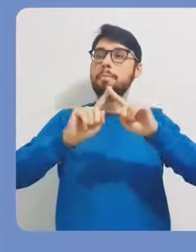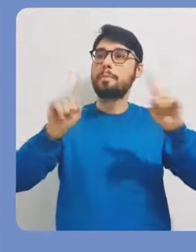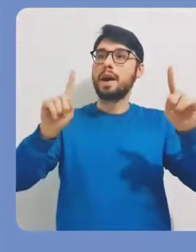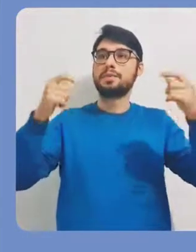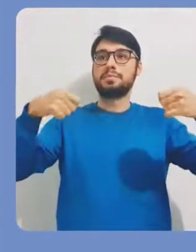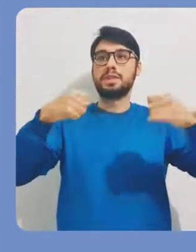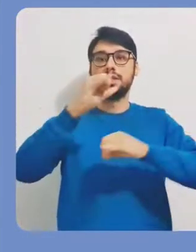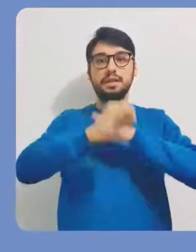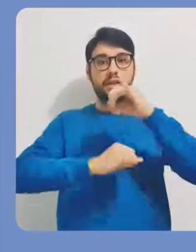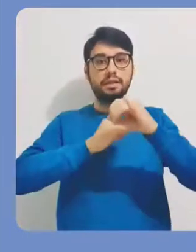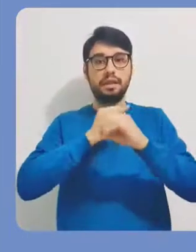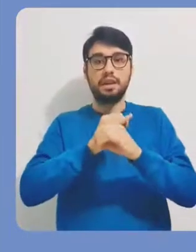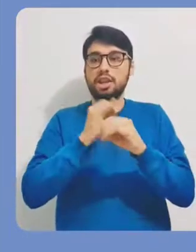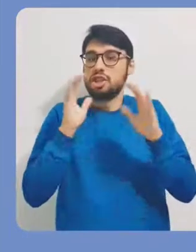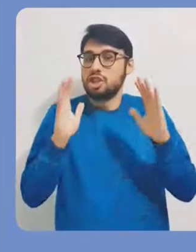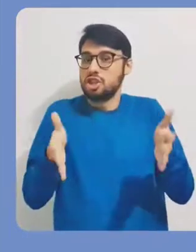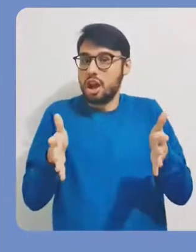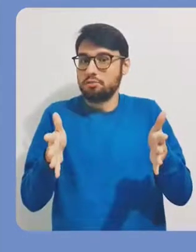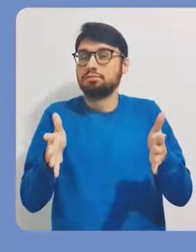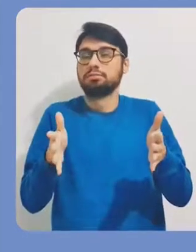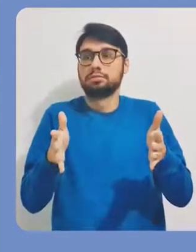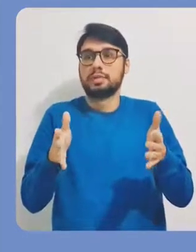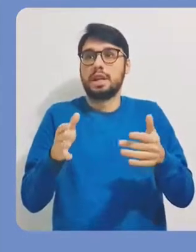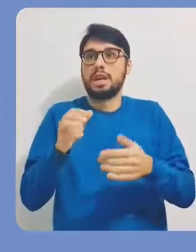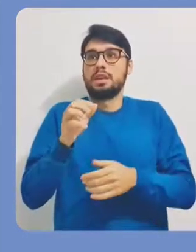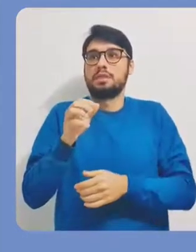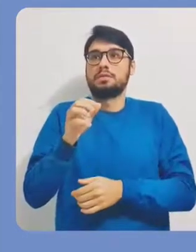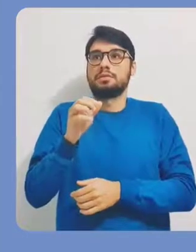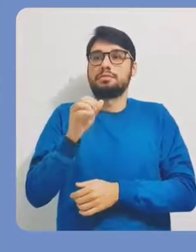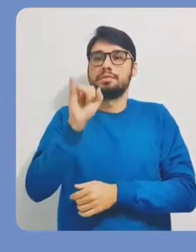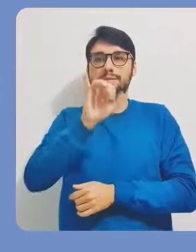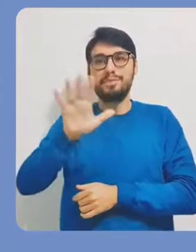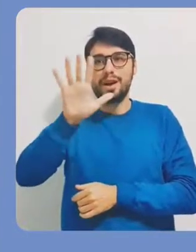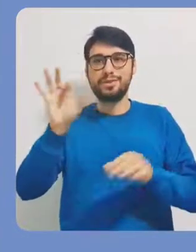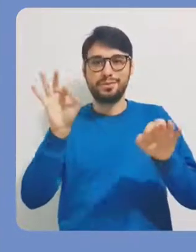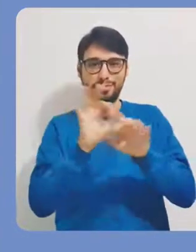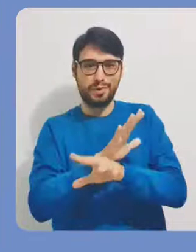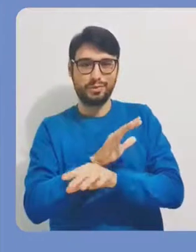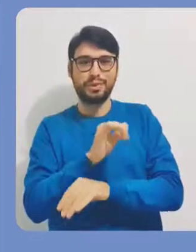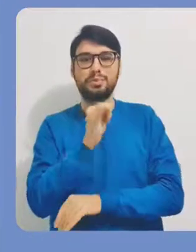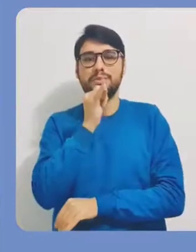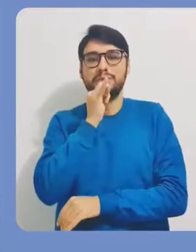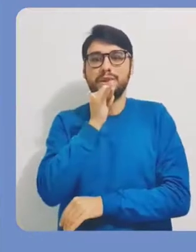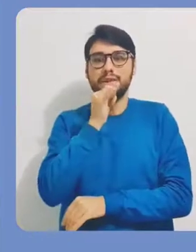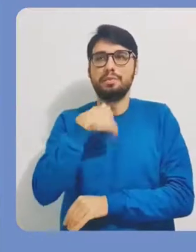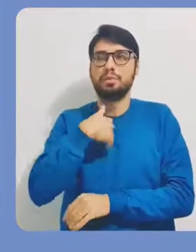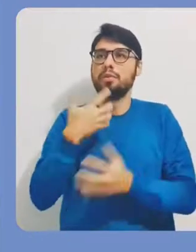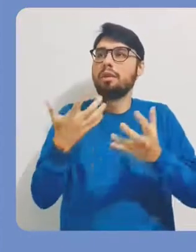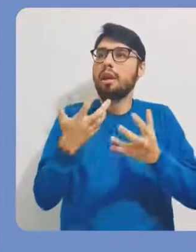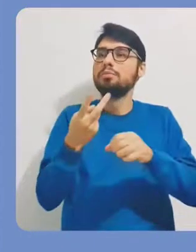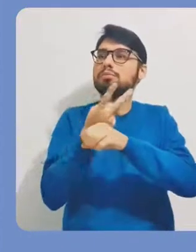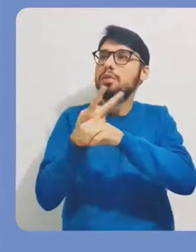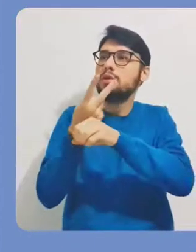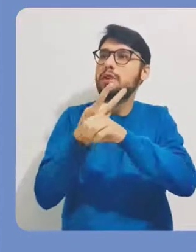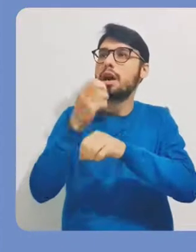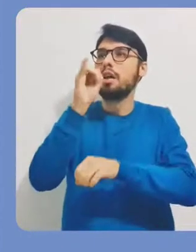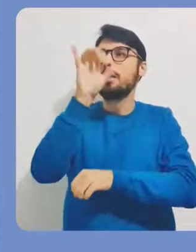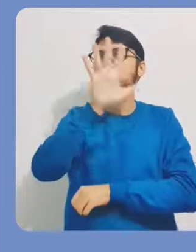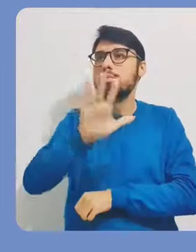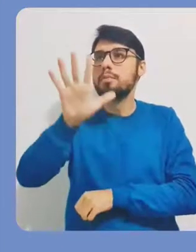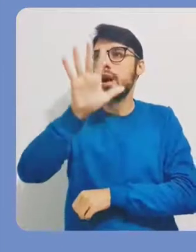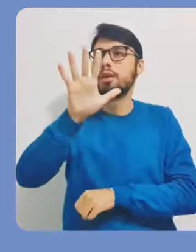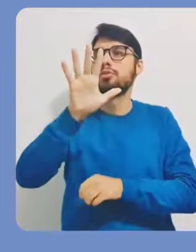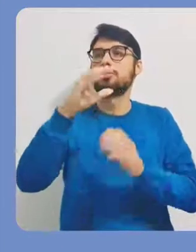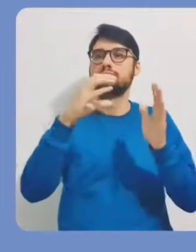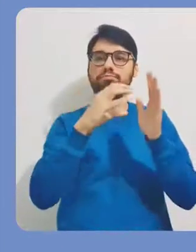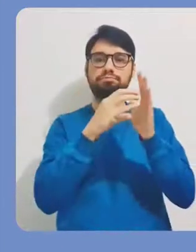estas imagens só podem ser adicionadas se elas estiverem já disponíveis na internet. Então, por exemplo, aqui eu vou colocar